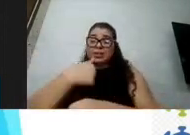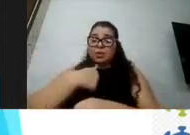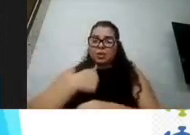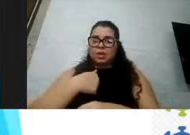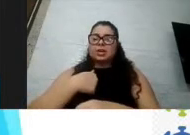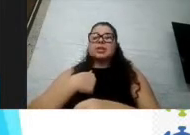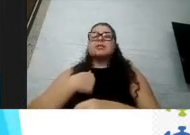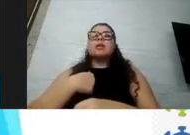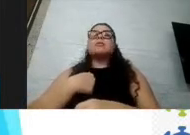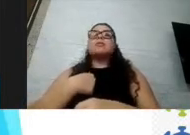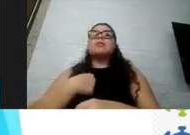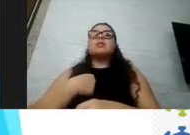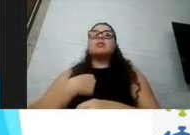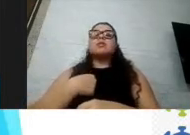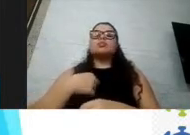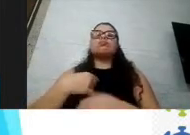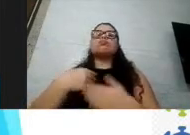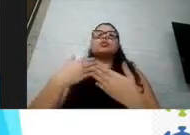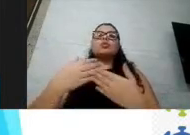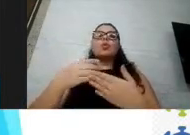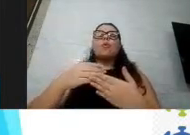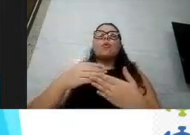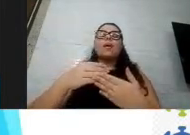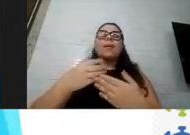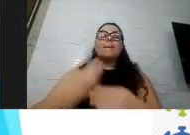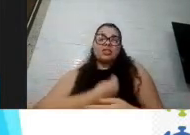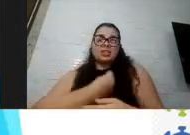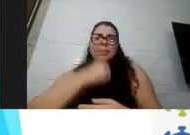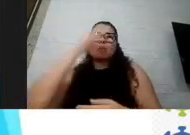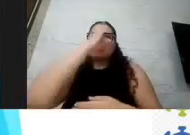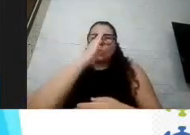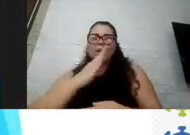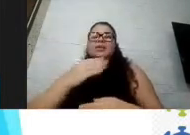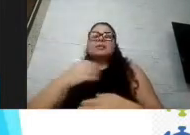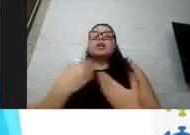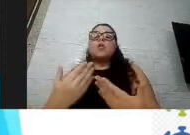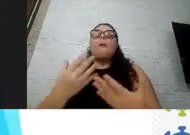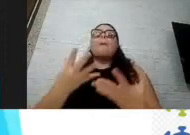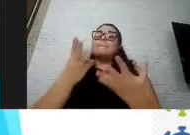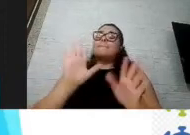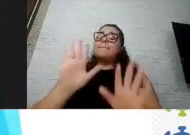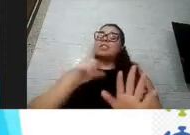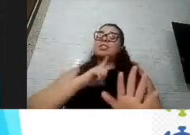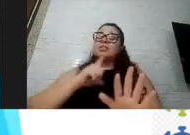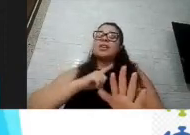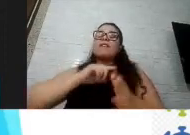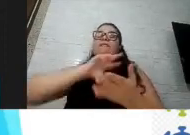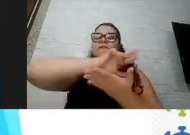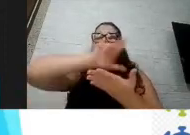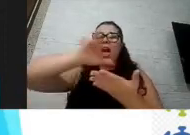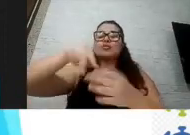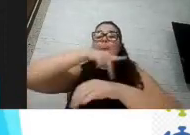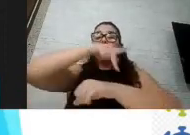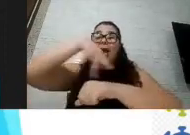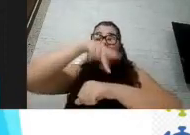parte brasileira, do estudo, é um estudo de iniciativa da T21 Research Society, não sei se